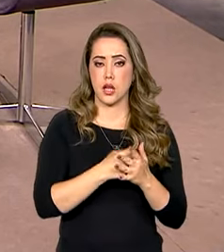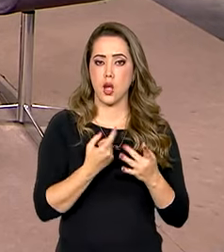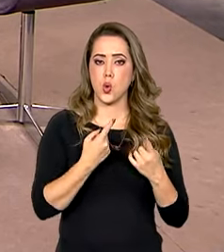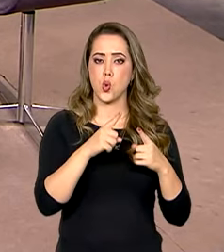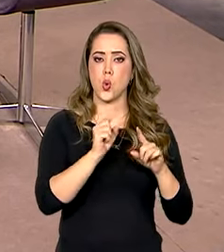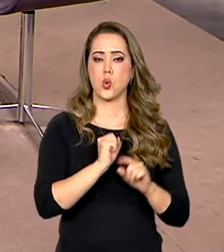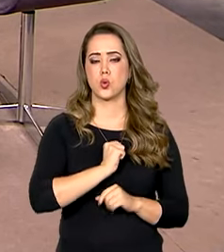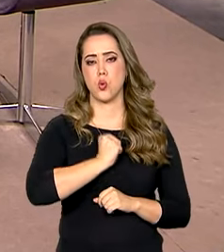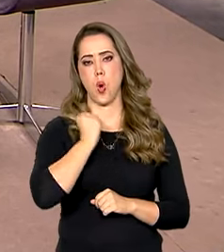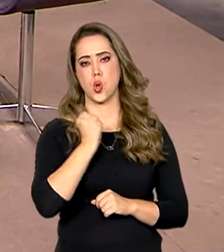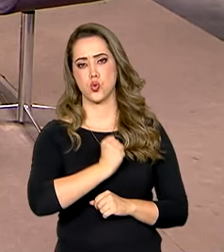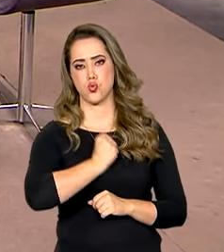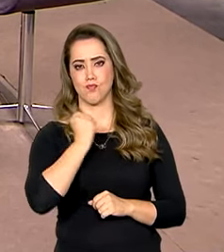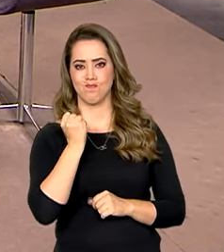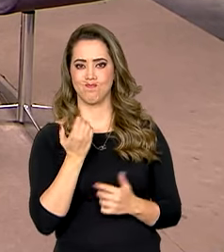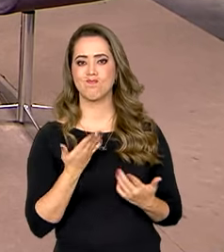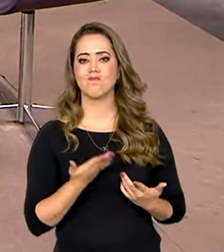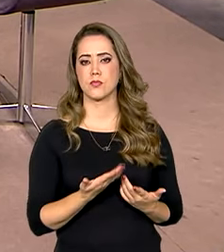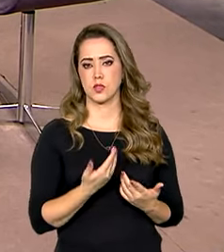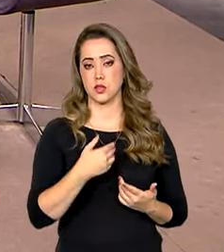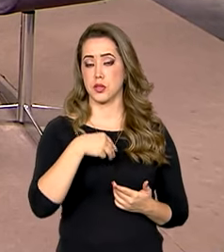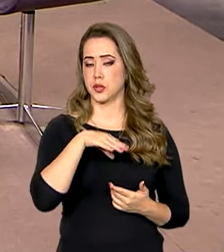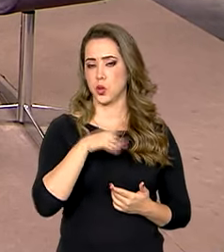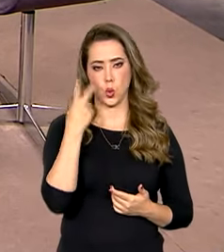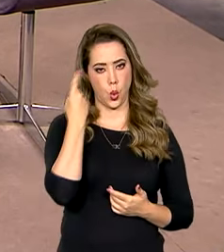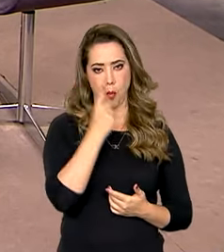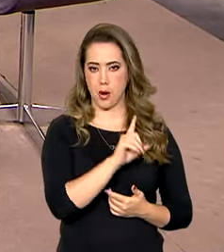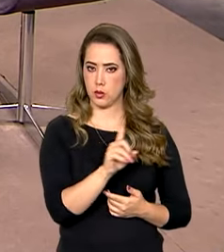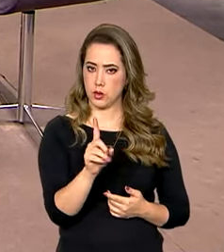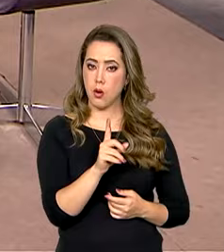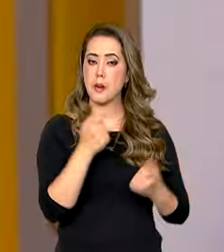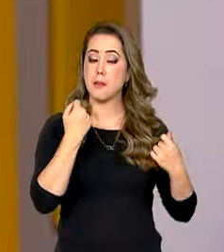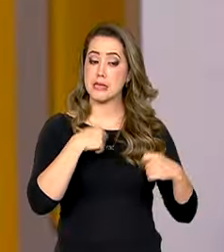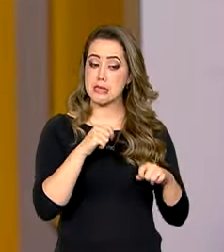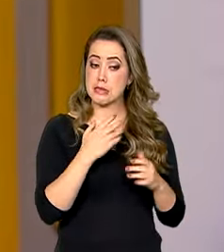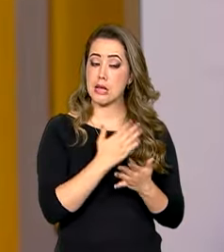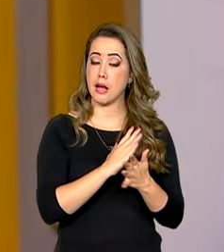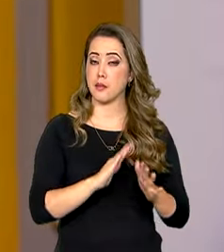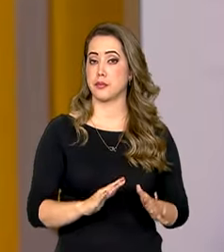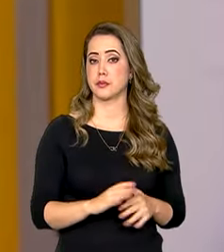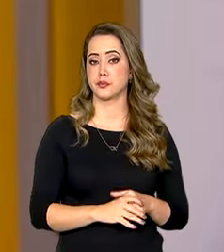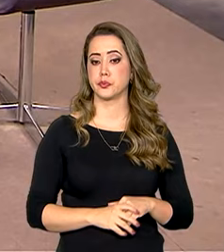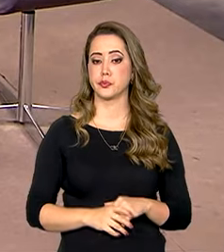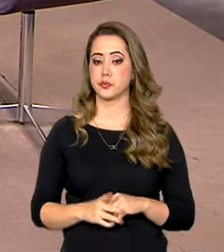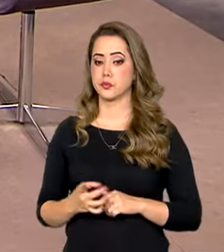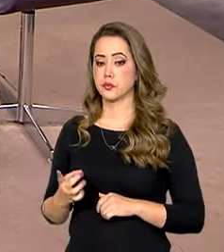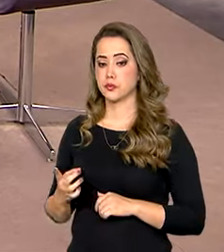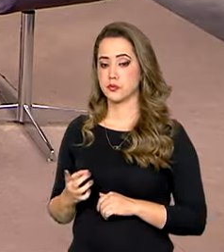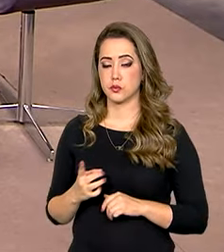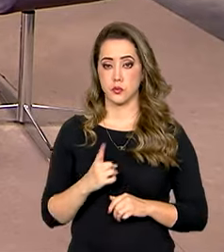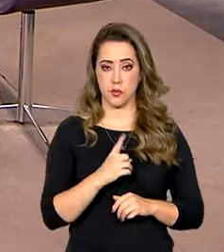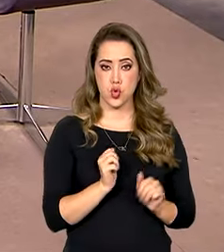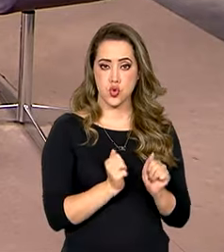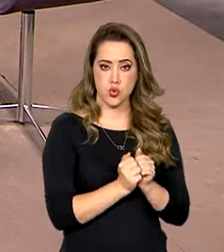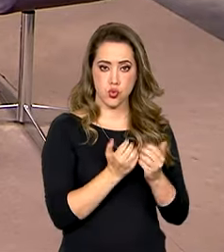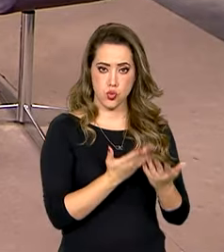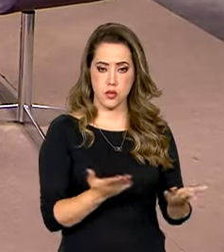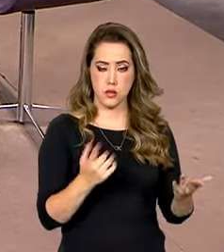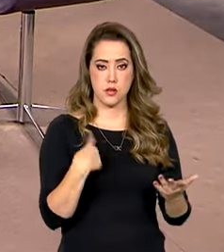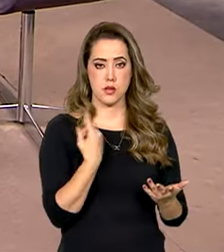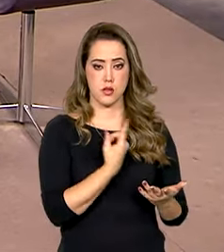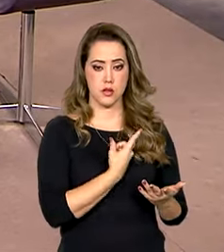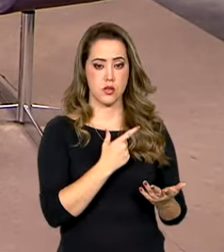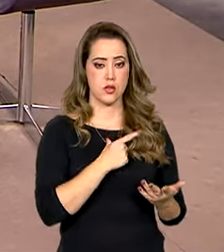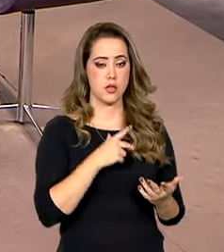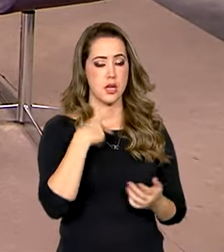desse ódio, dessa misoginia que não é natural e precisa ser enfrentada. Somado a isso, nós